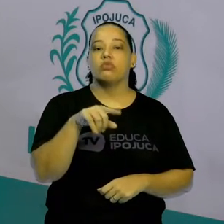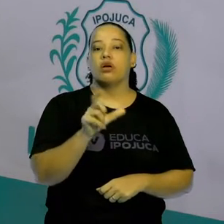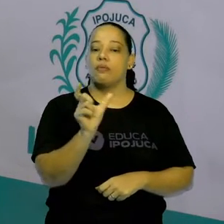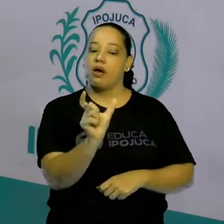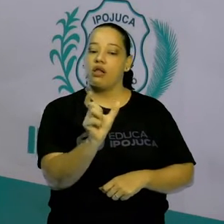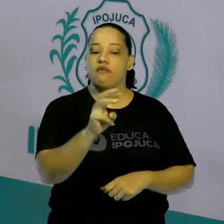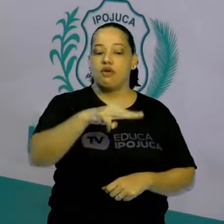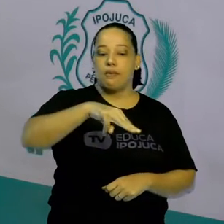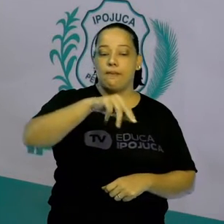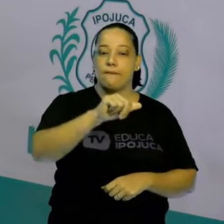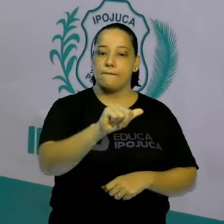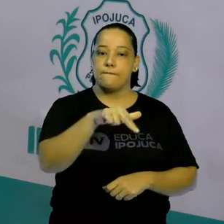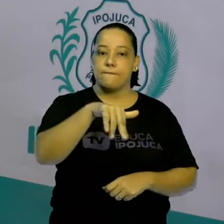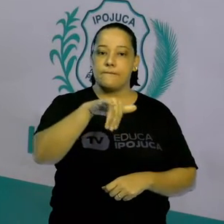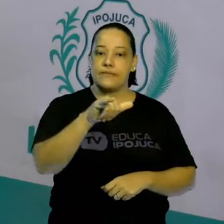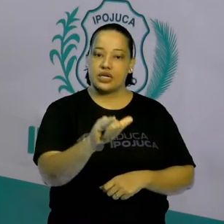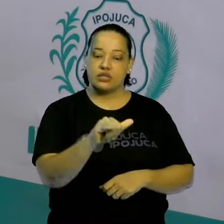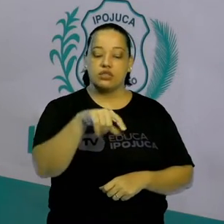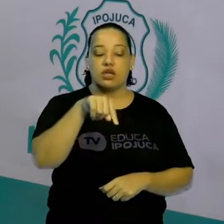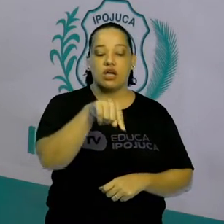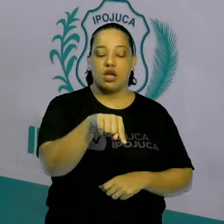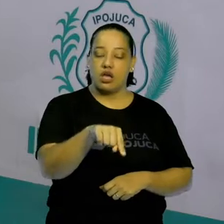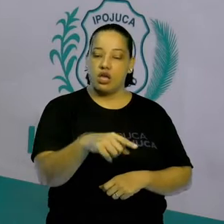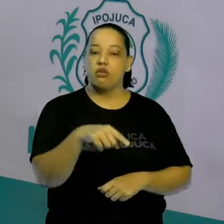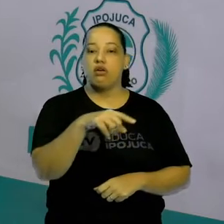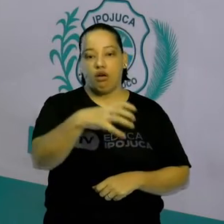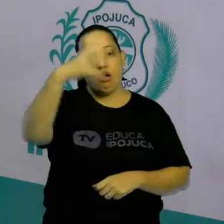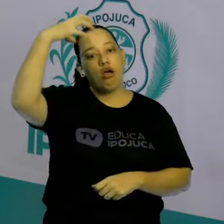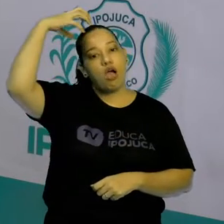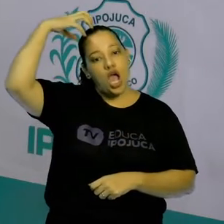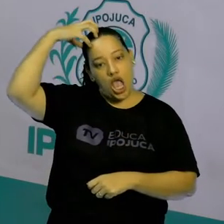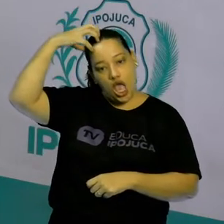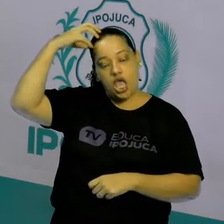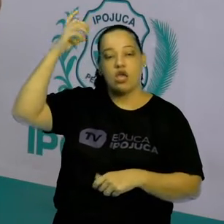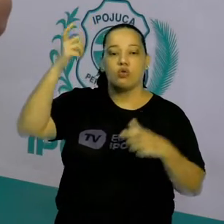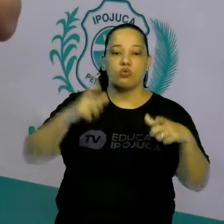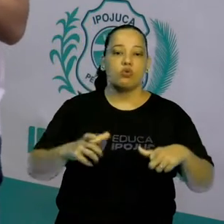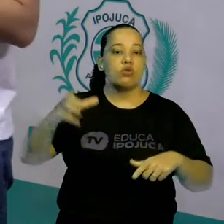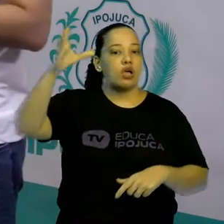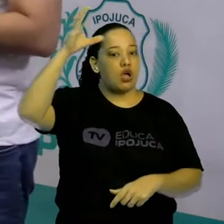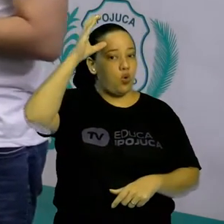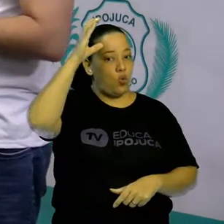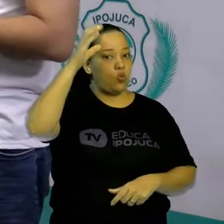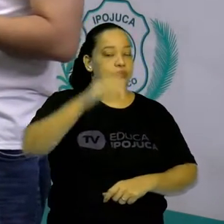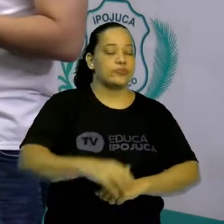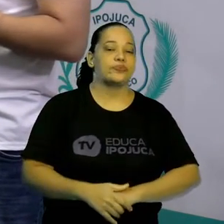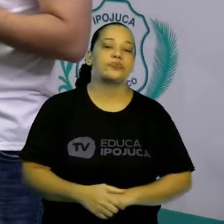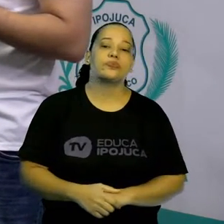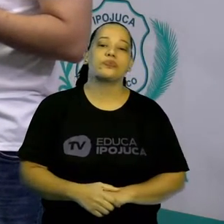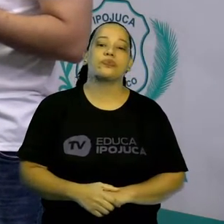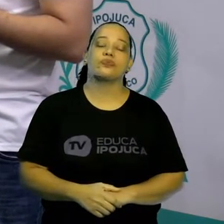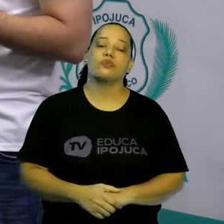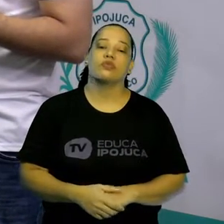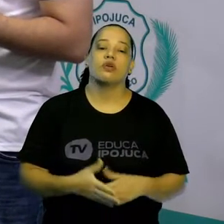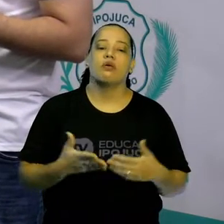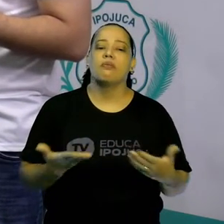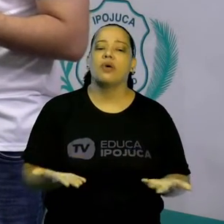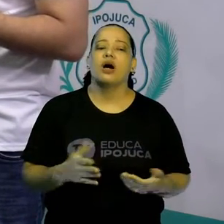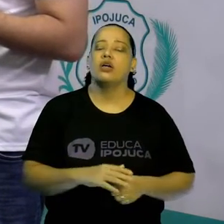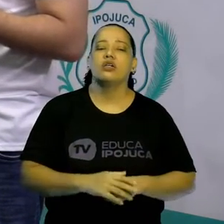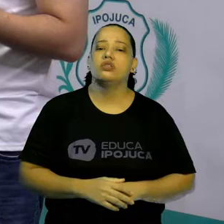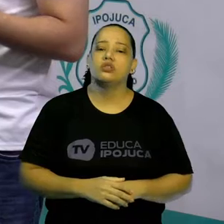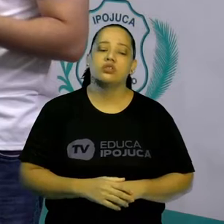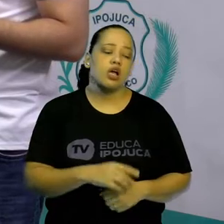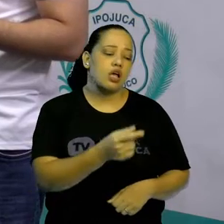Mami Congo, era o rei do Congo, certo, pessoal? E como é que era a questão